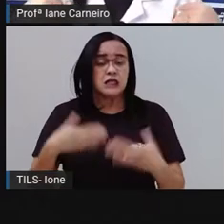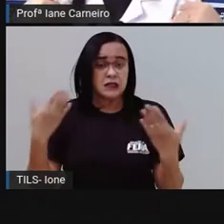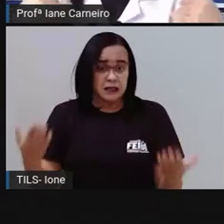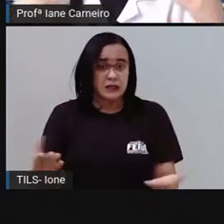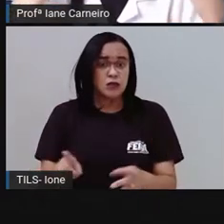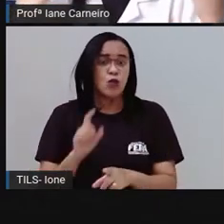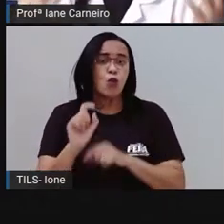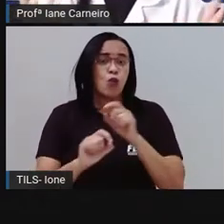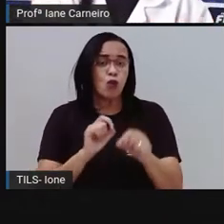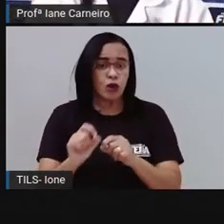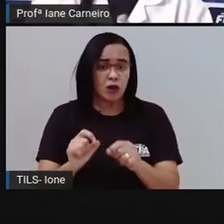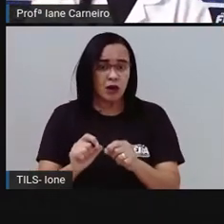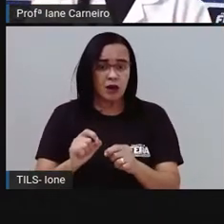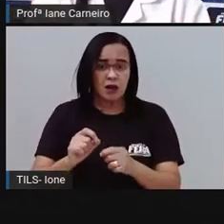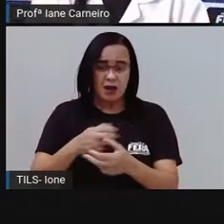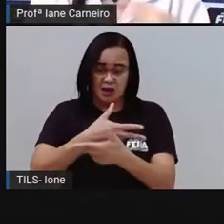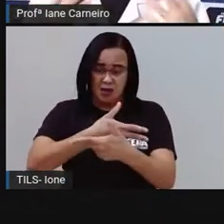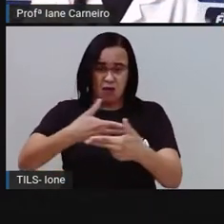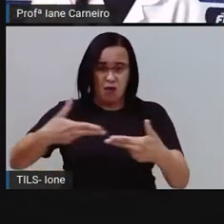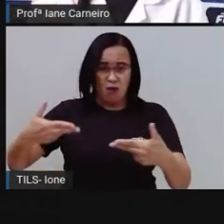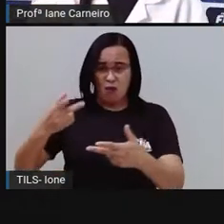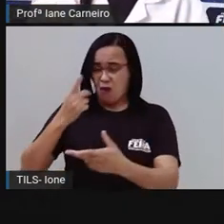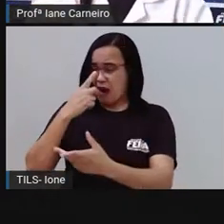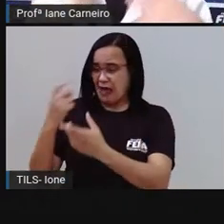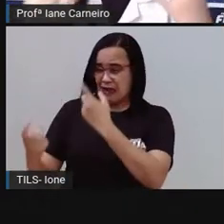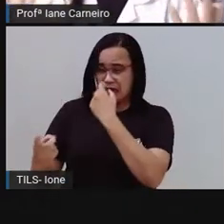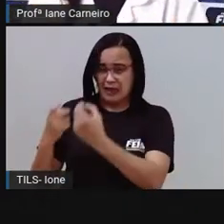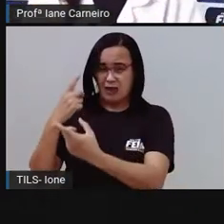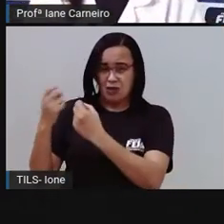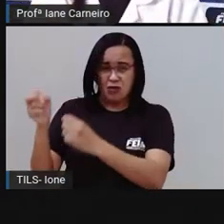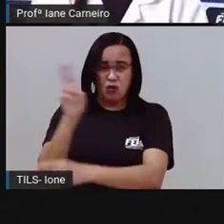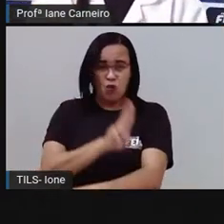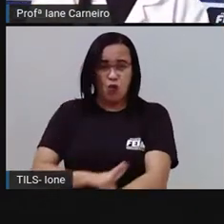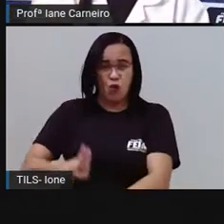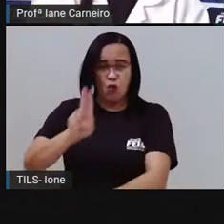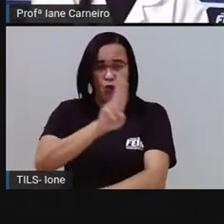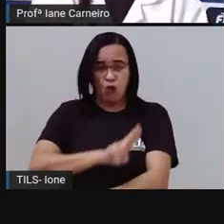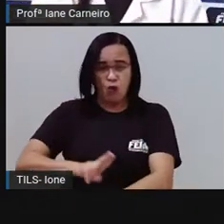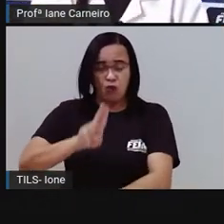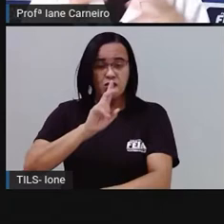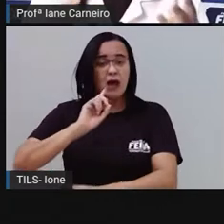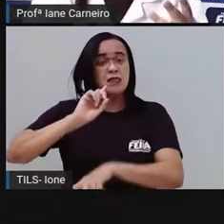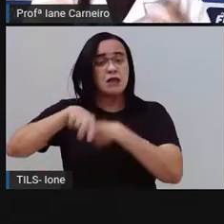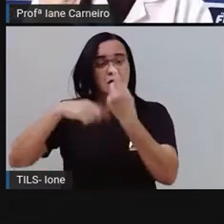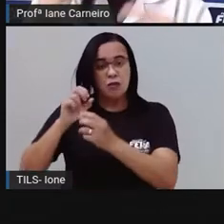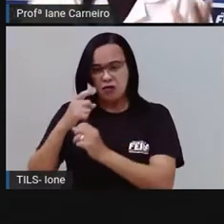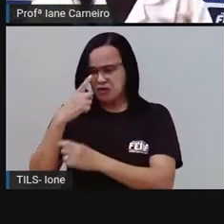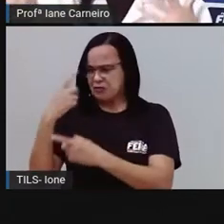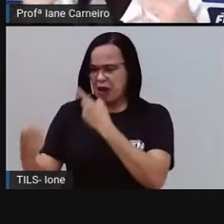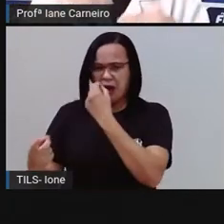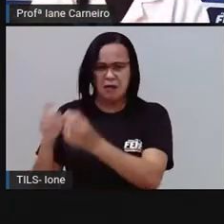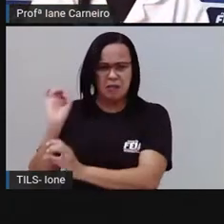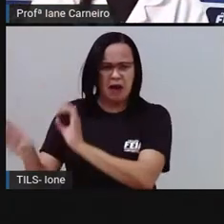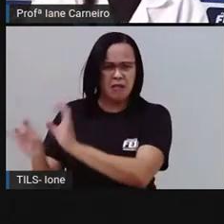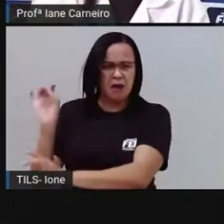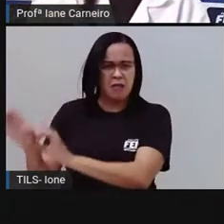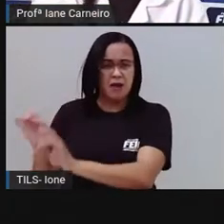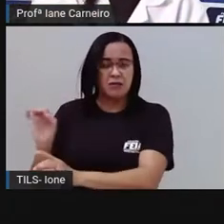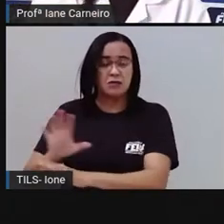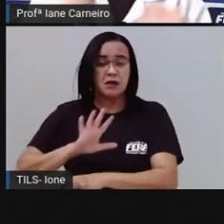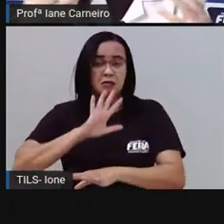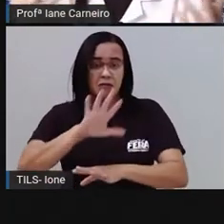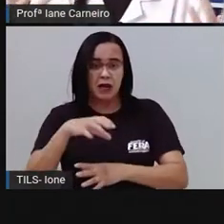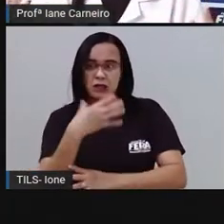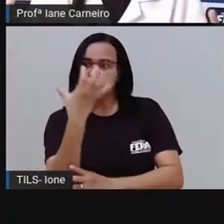dos produtos que nós usamos, as embalagens que nós usamos. Isso tudo prejudica o nosso ambiente.